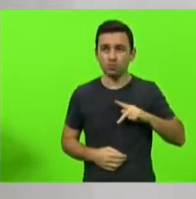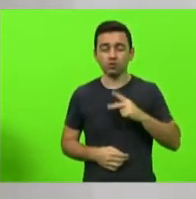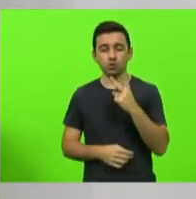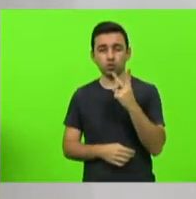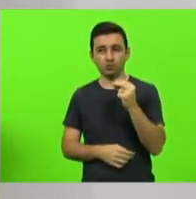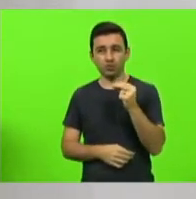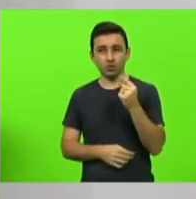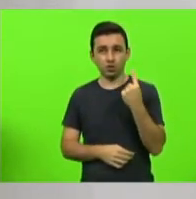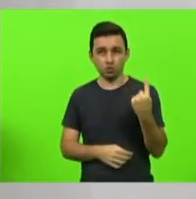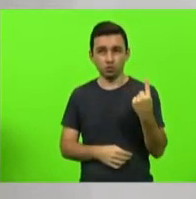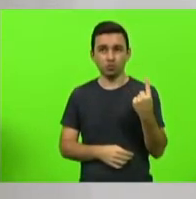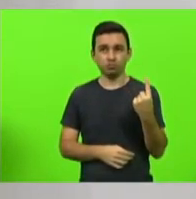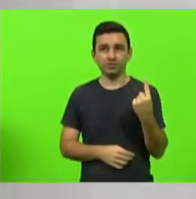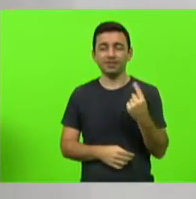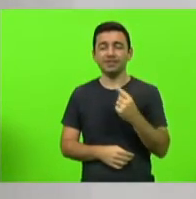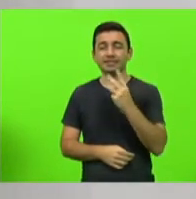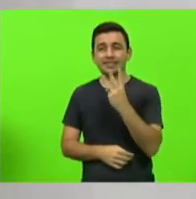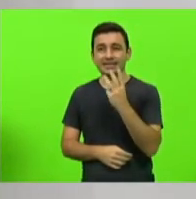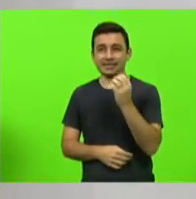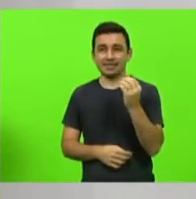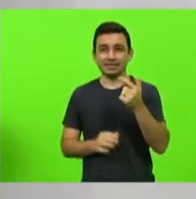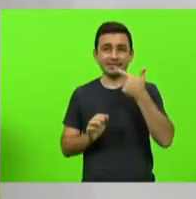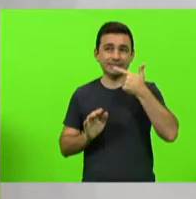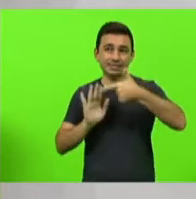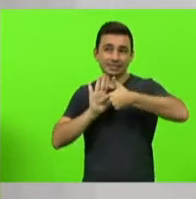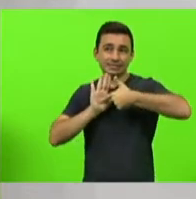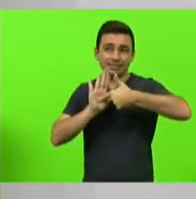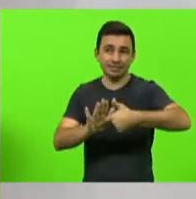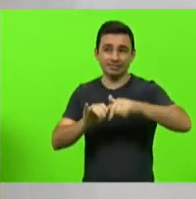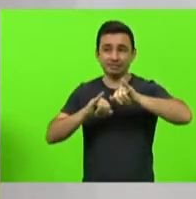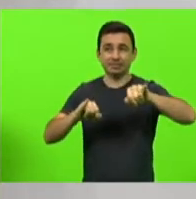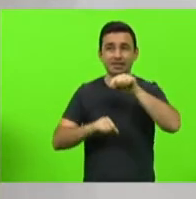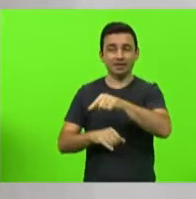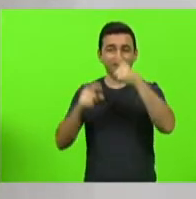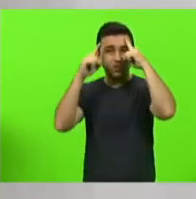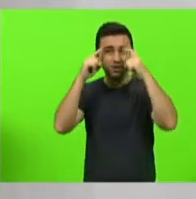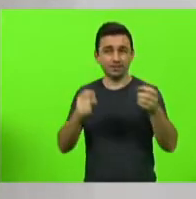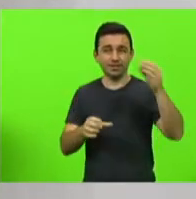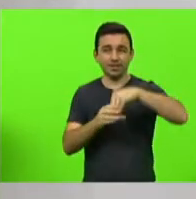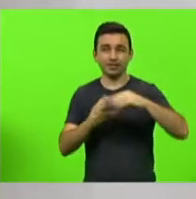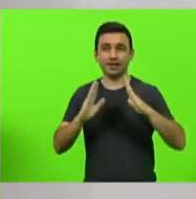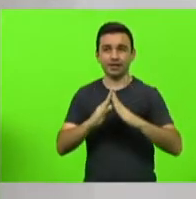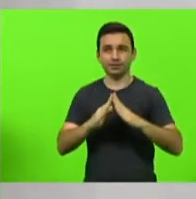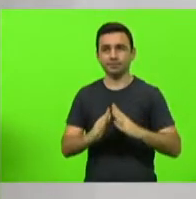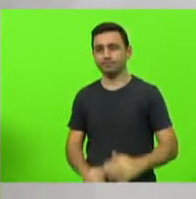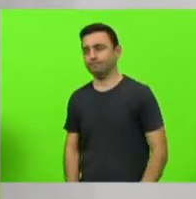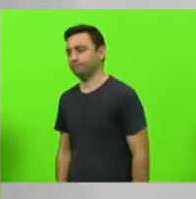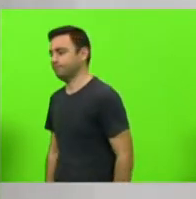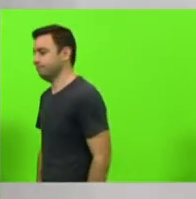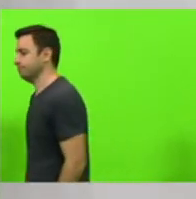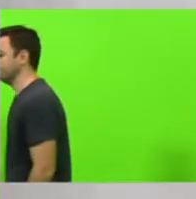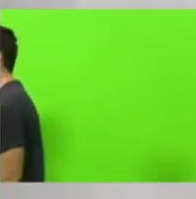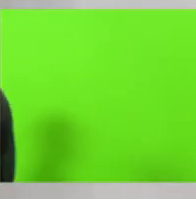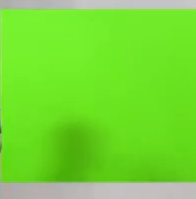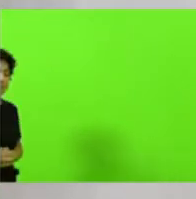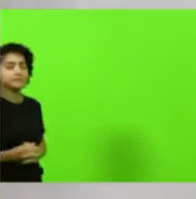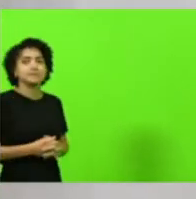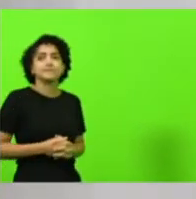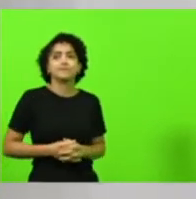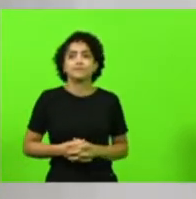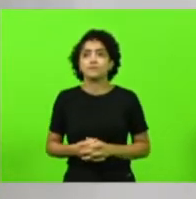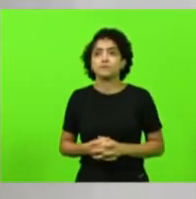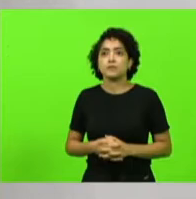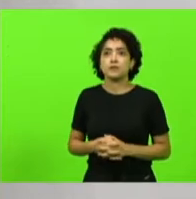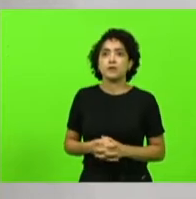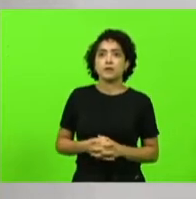300 denúncias por violência doméstica e feminicídio foram registradas neste ano até agora em meio de março apenas